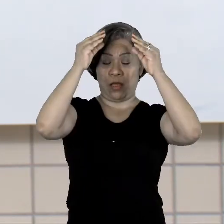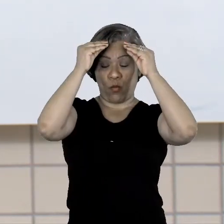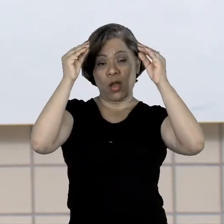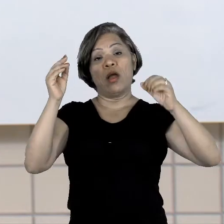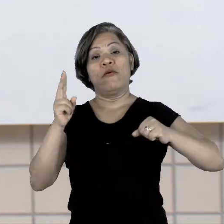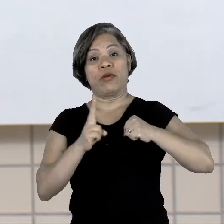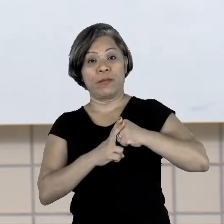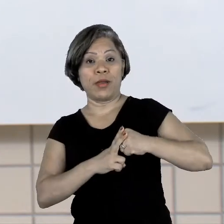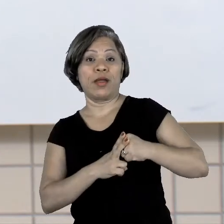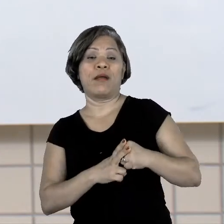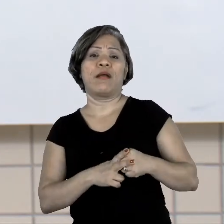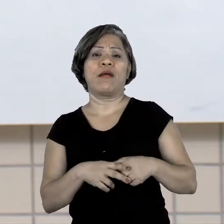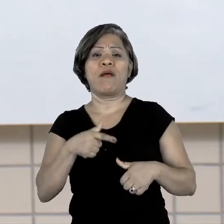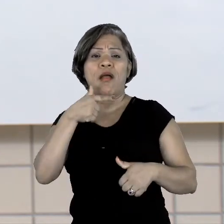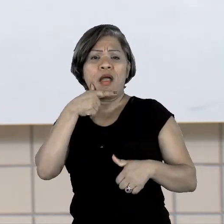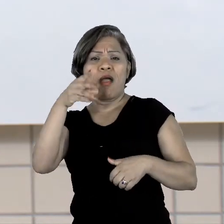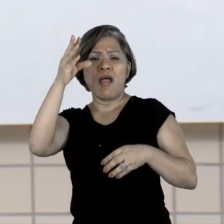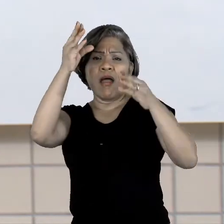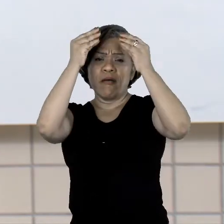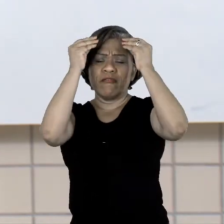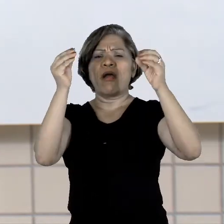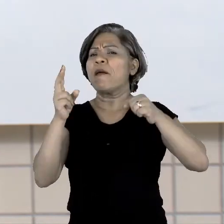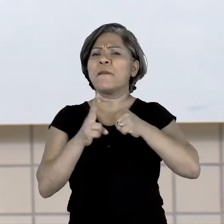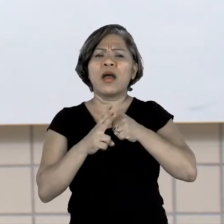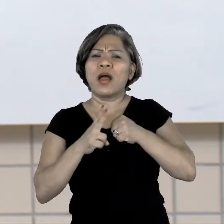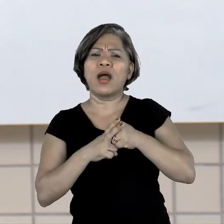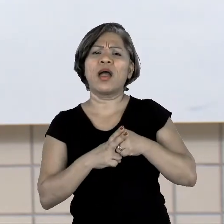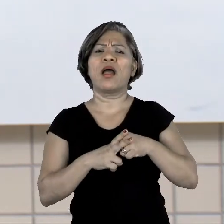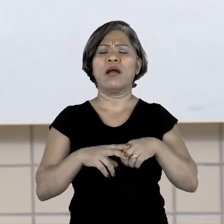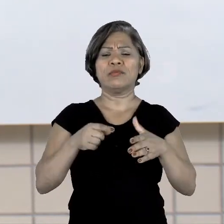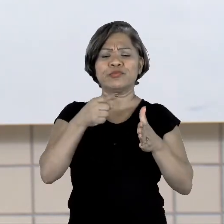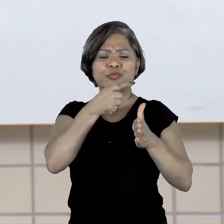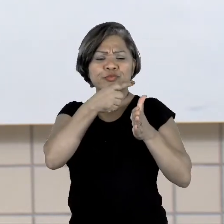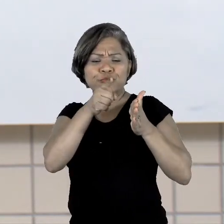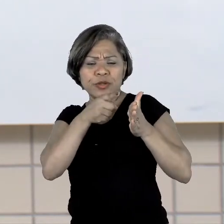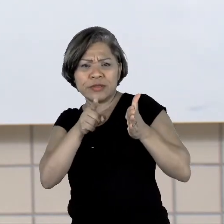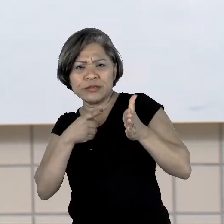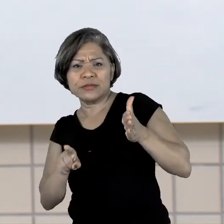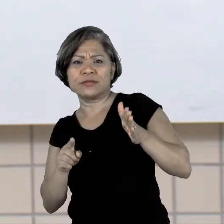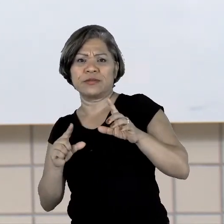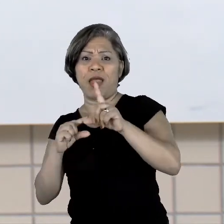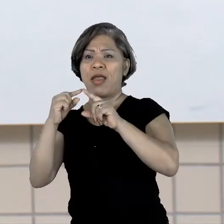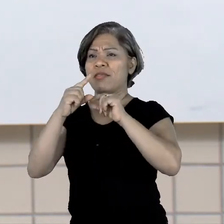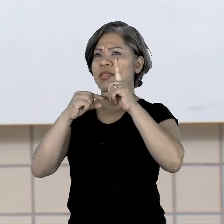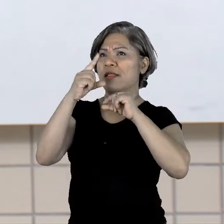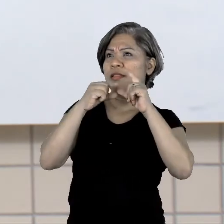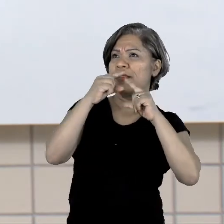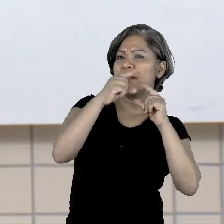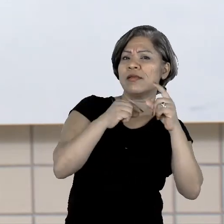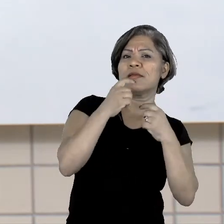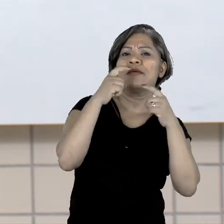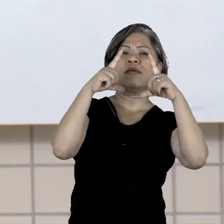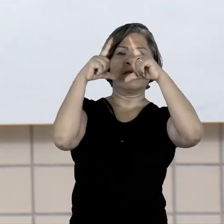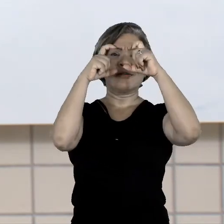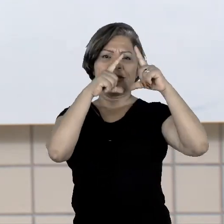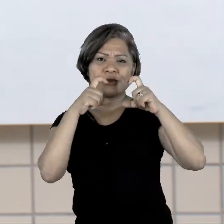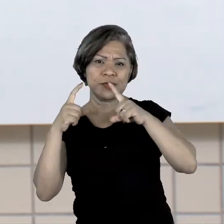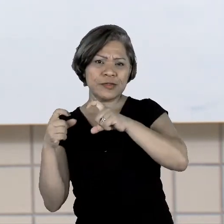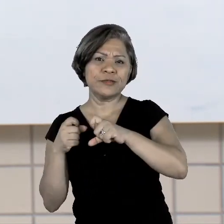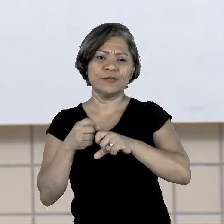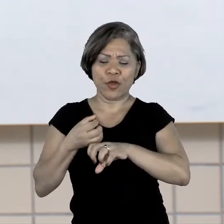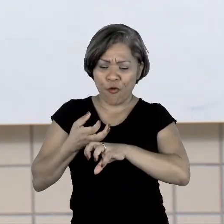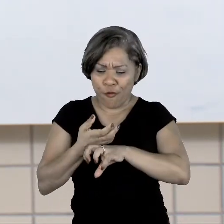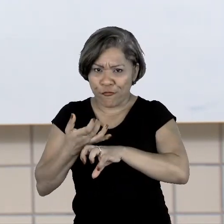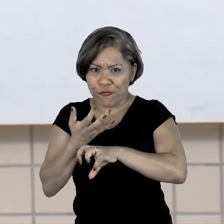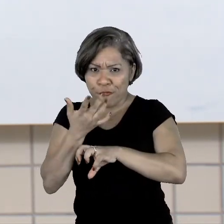São esses tracinhos, são as imagens, a expressão. Essas estrelinhas que aparecem em volta, a fumacinha do pé da